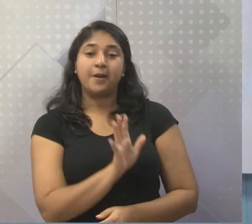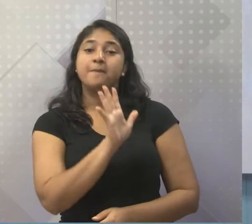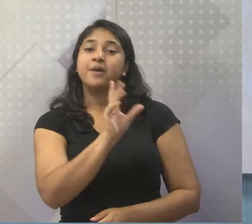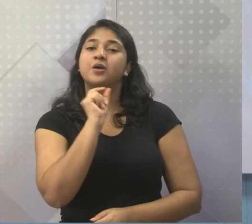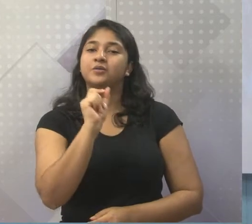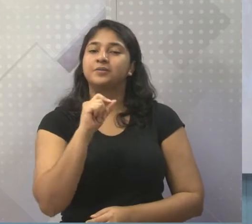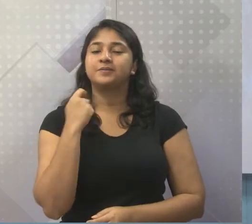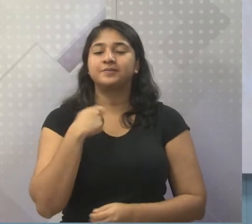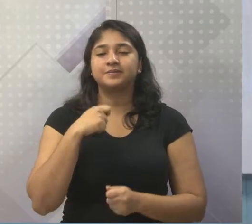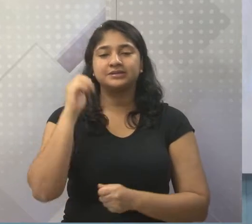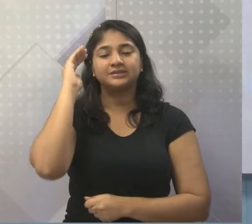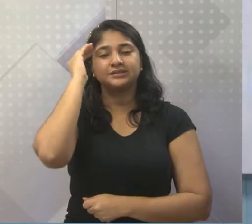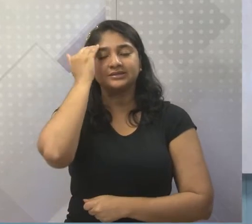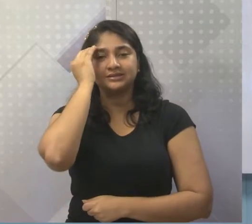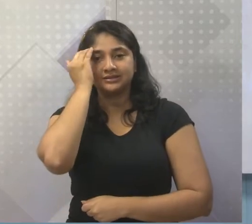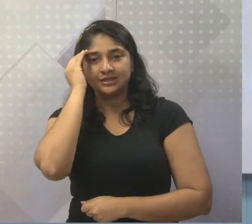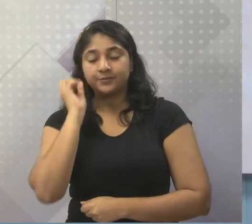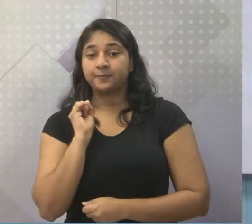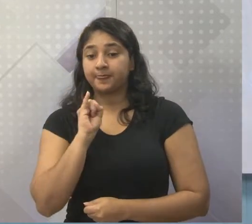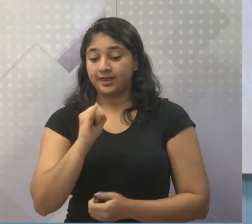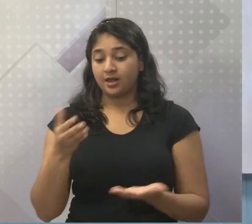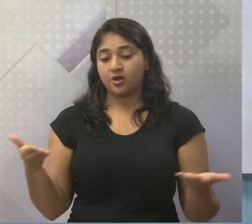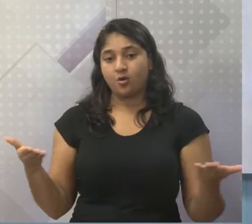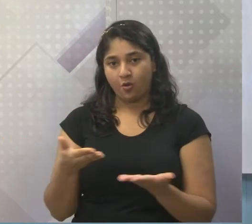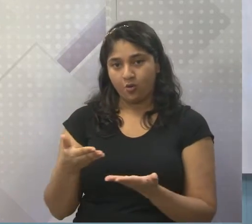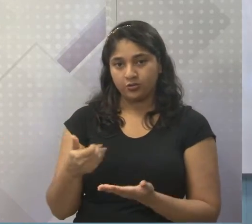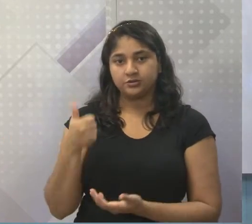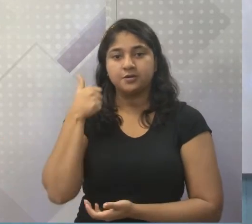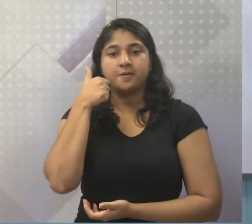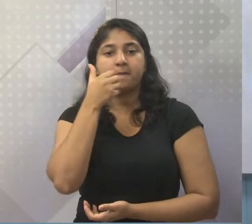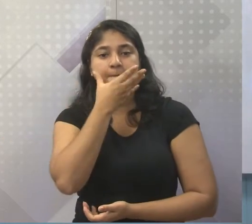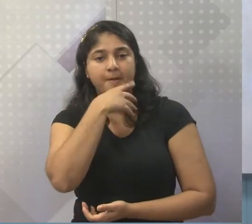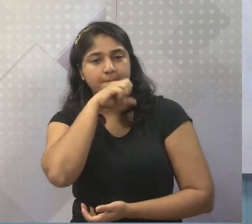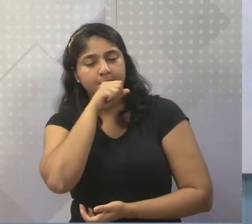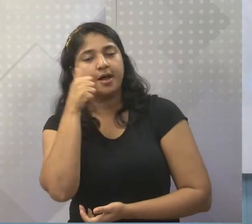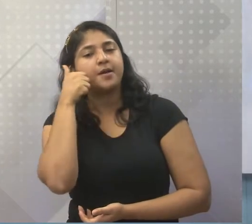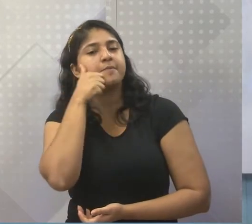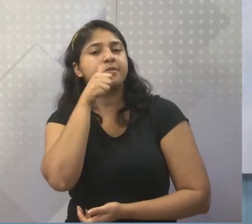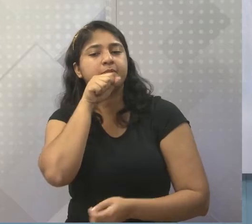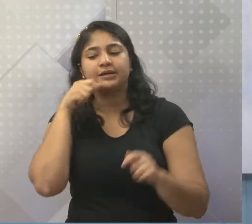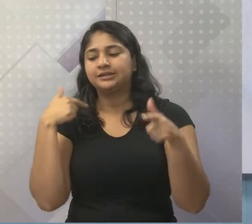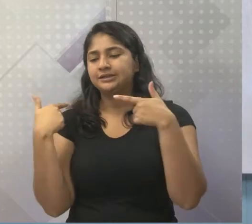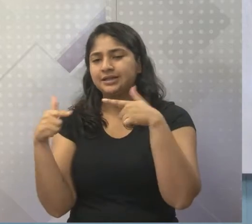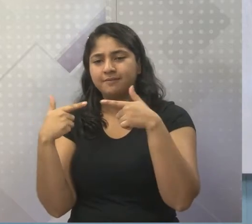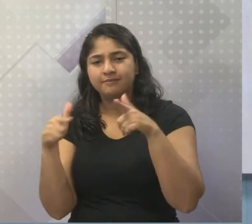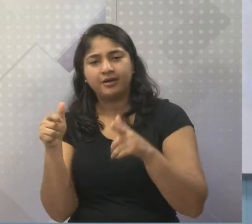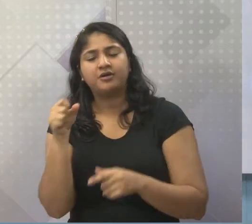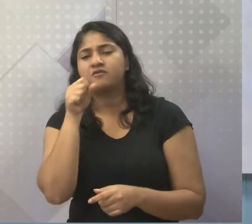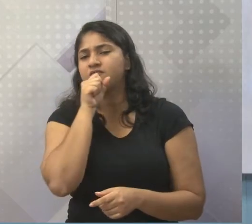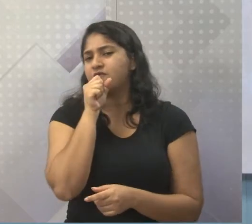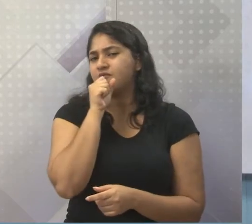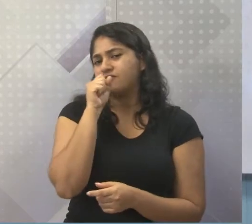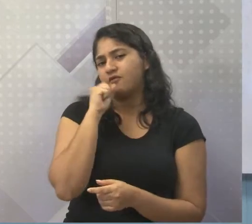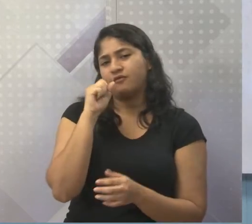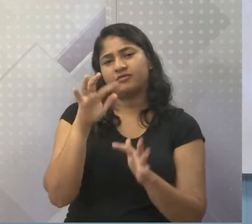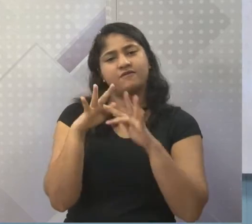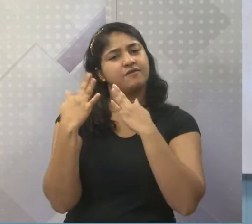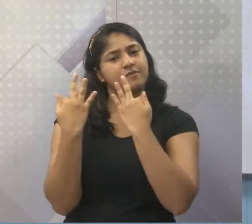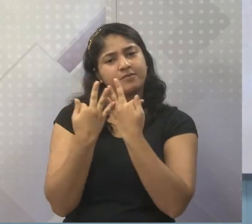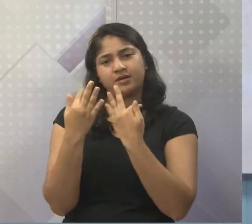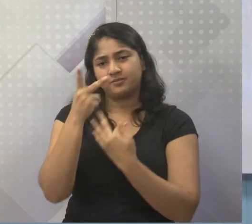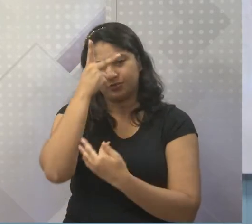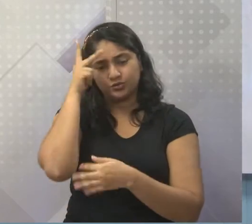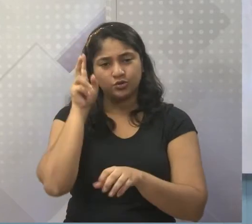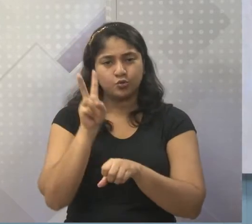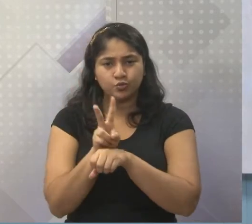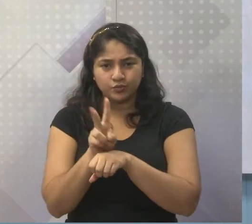Mas a gente precisa entender o seguinte, se hoje seu pai trabalha numa empresa, sua mãe ou sua avó, vamos lá, quem cuida de